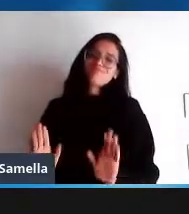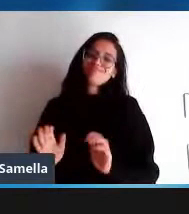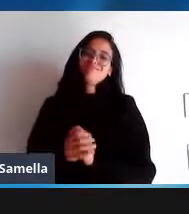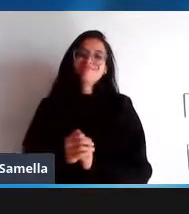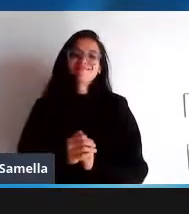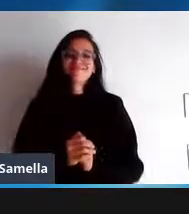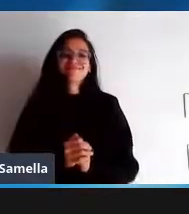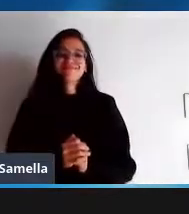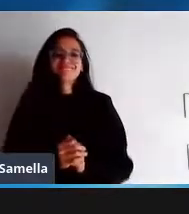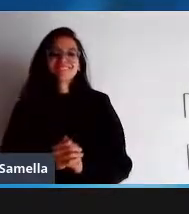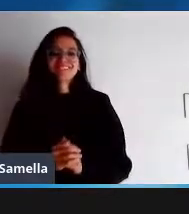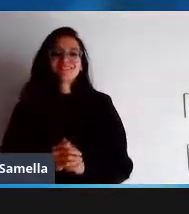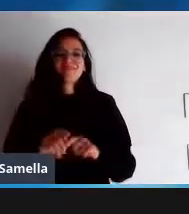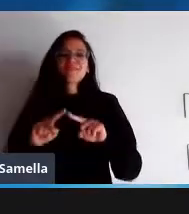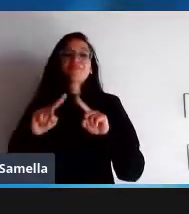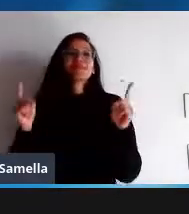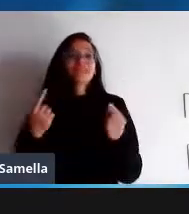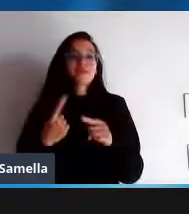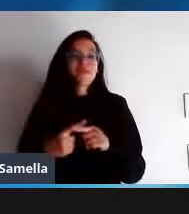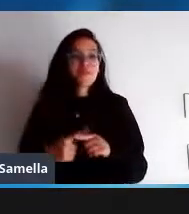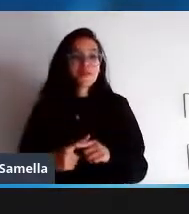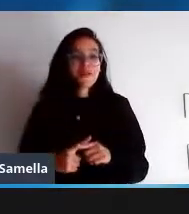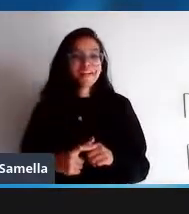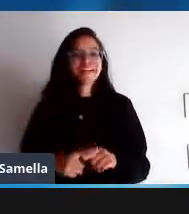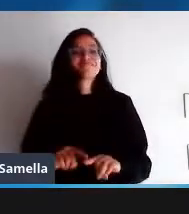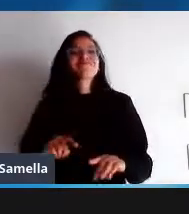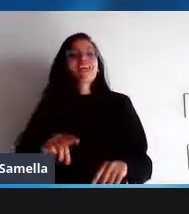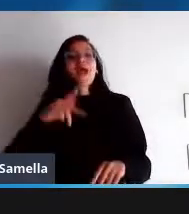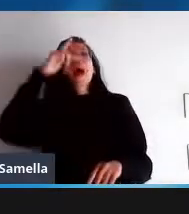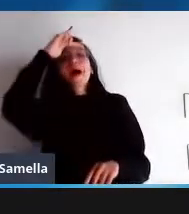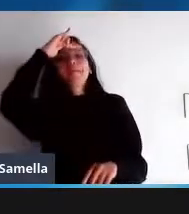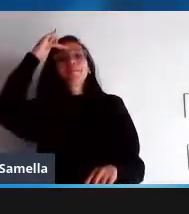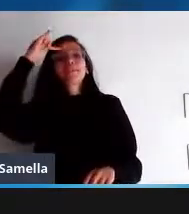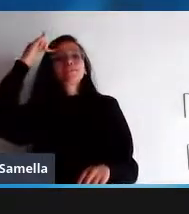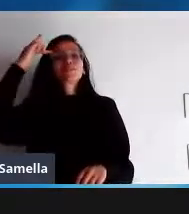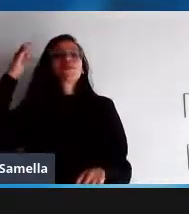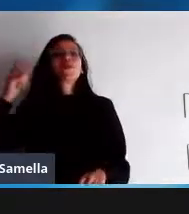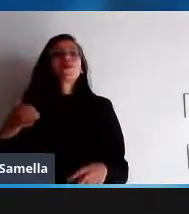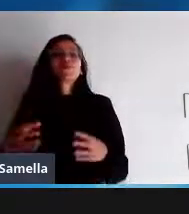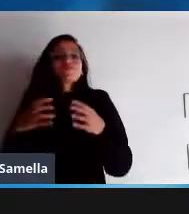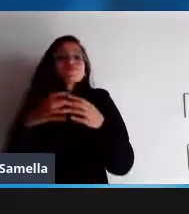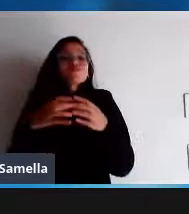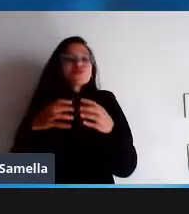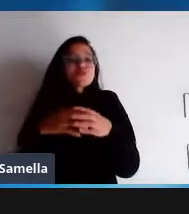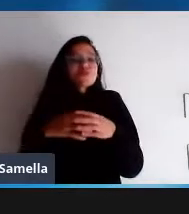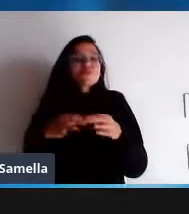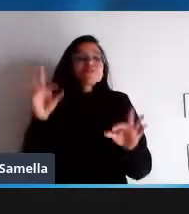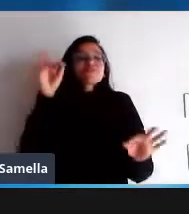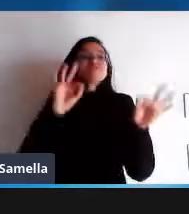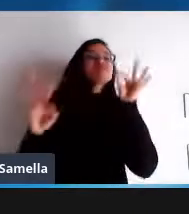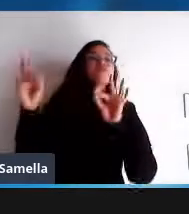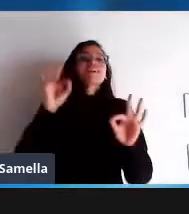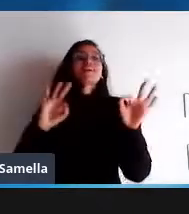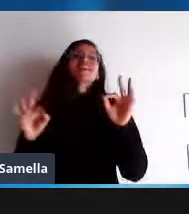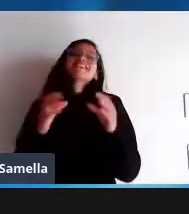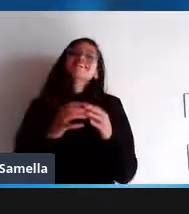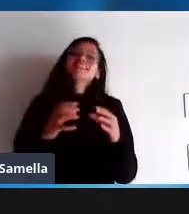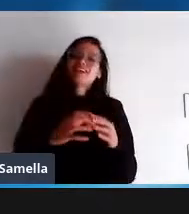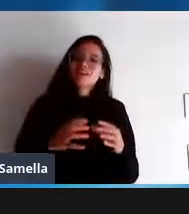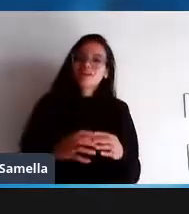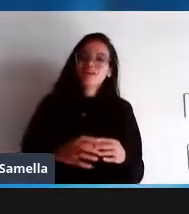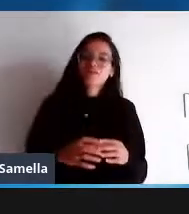ser humano é um ser social tá vive em grupos se organiza em grupos a própria